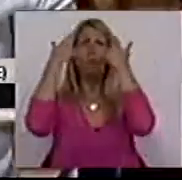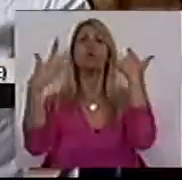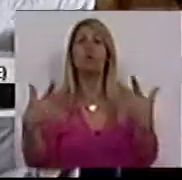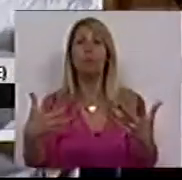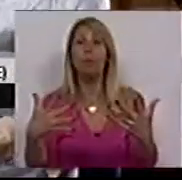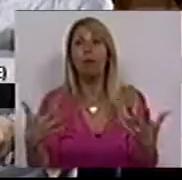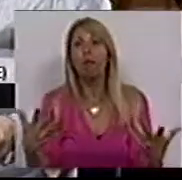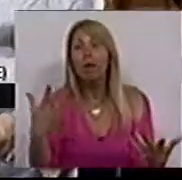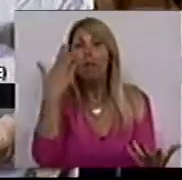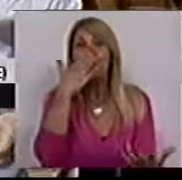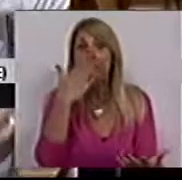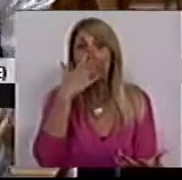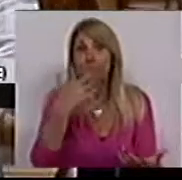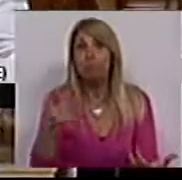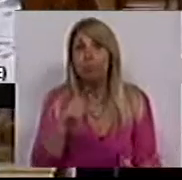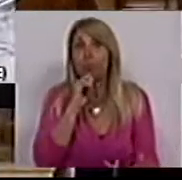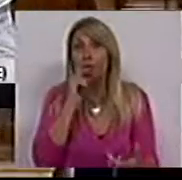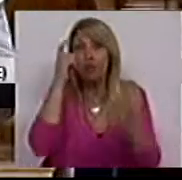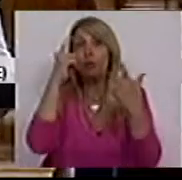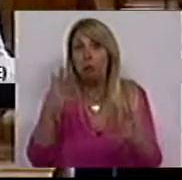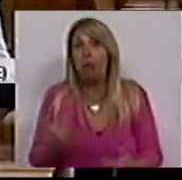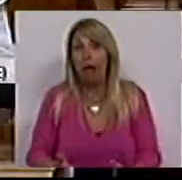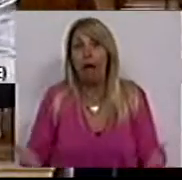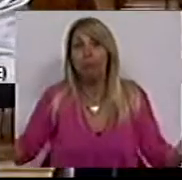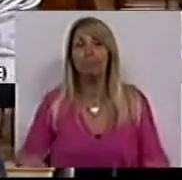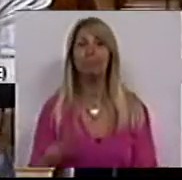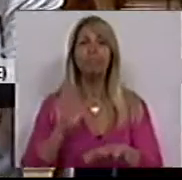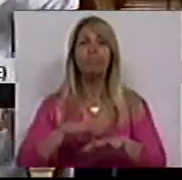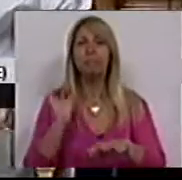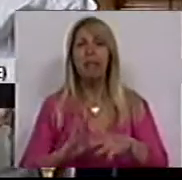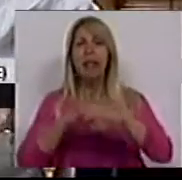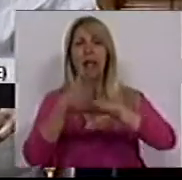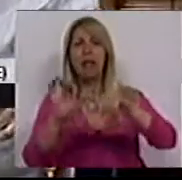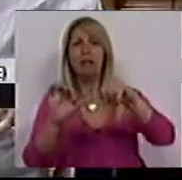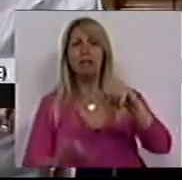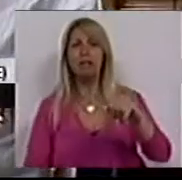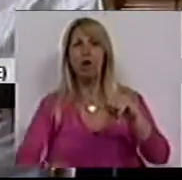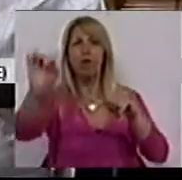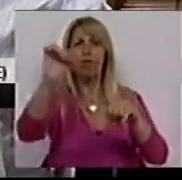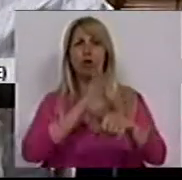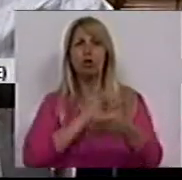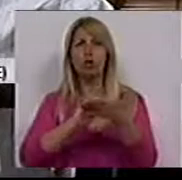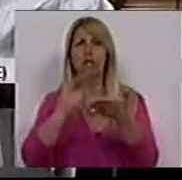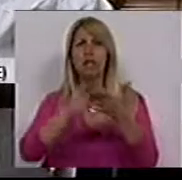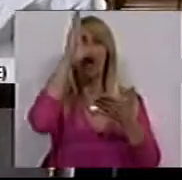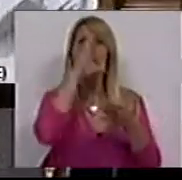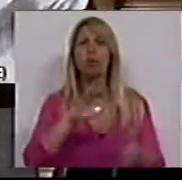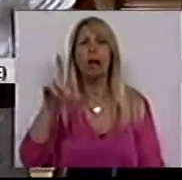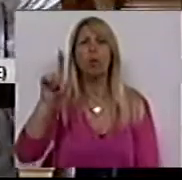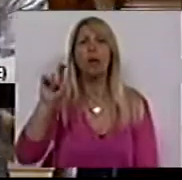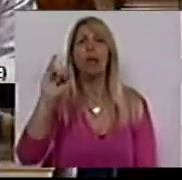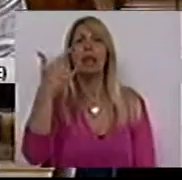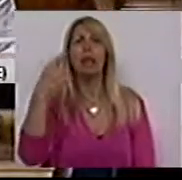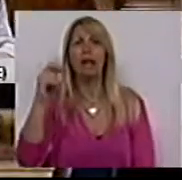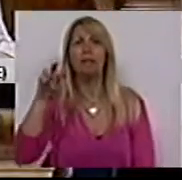se ainda se pode ser surpreendido, pela intervenção do seu Secretário de Estado, o Sr. Secretário de Estado, Leite Martins.